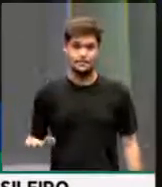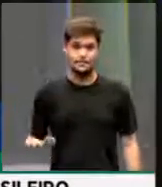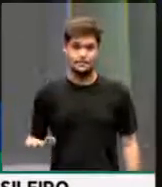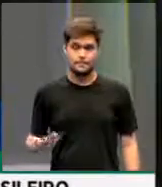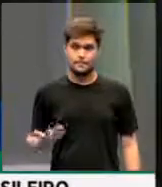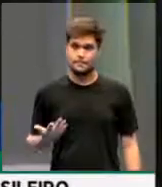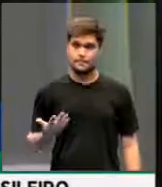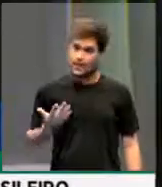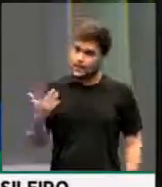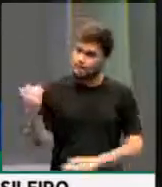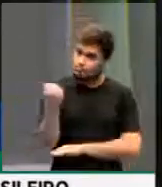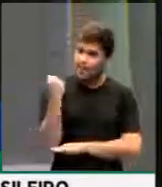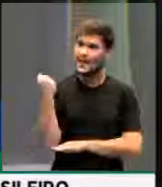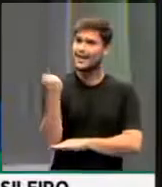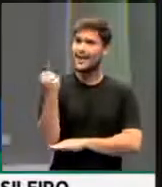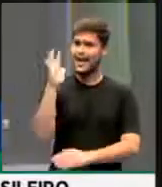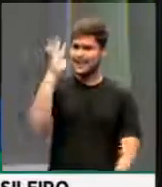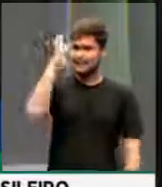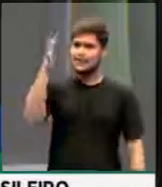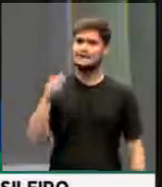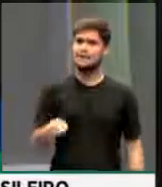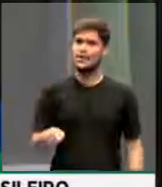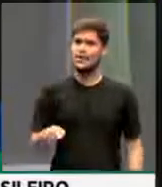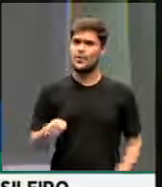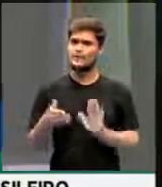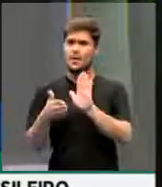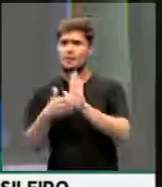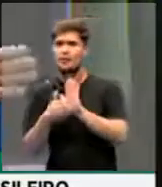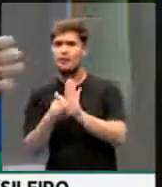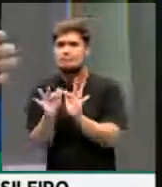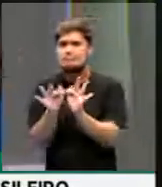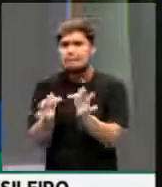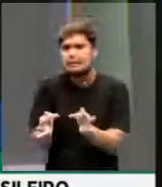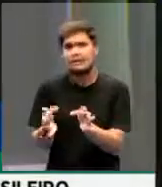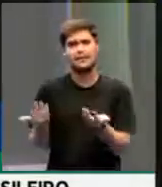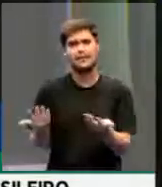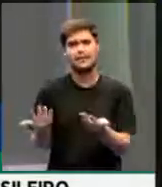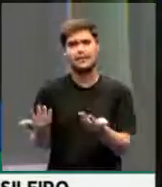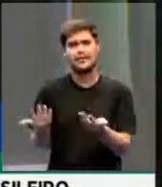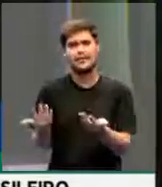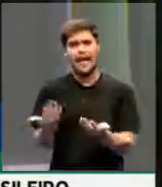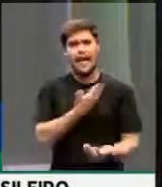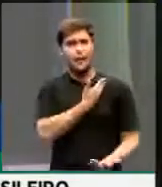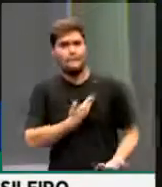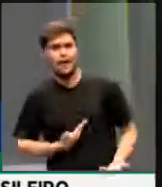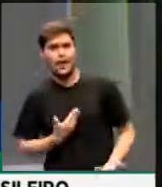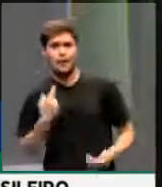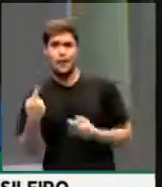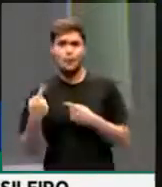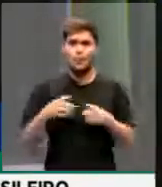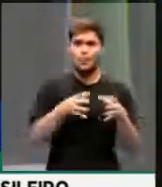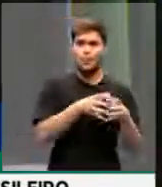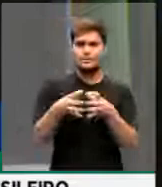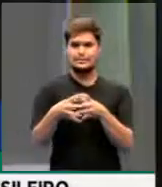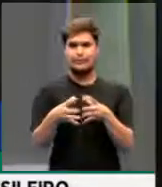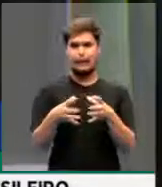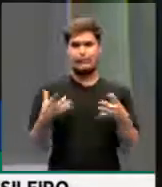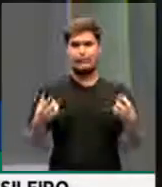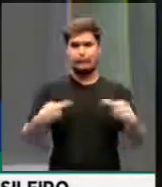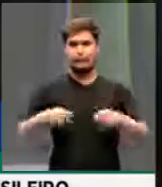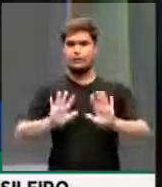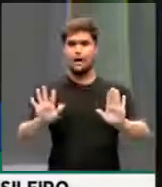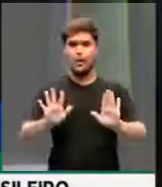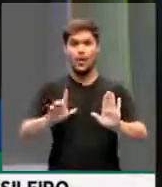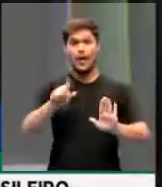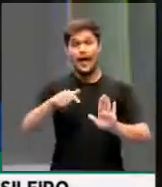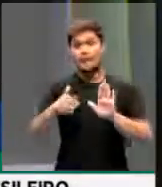muito grave essa decisão. Essa não é uma matéria qualquer. Essa não é uma questão de governo e oposição. Essa não é